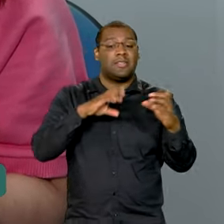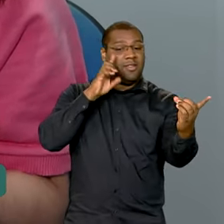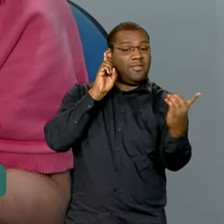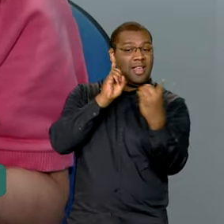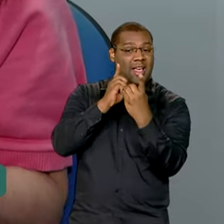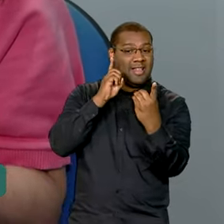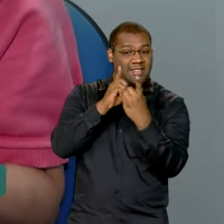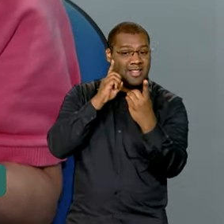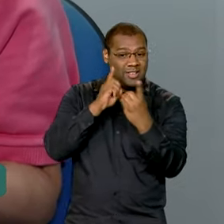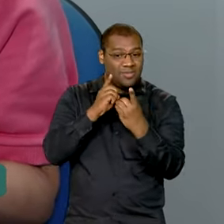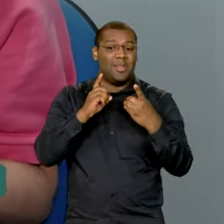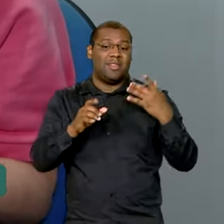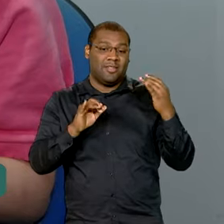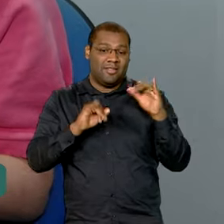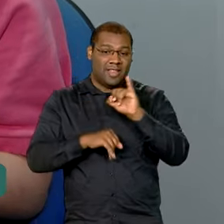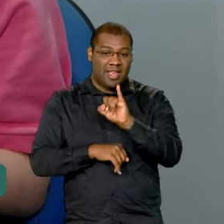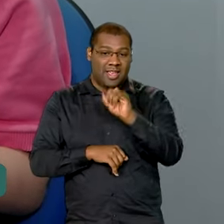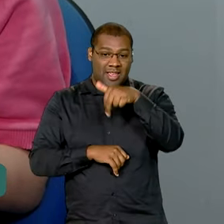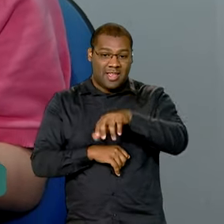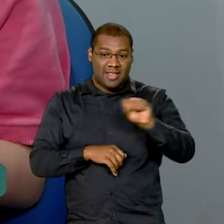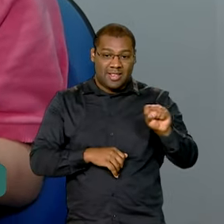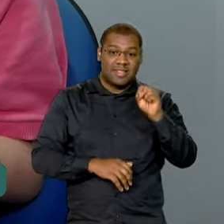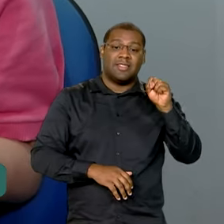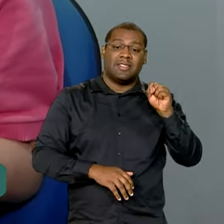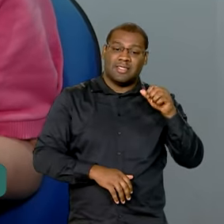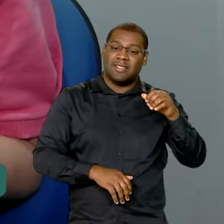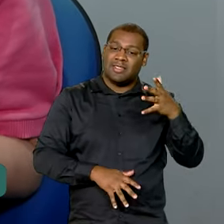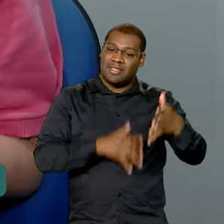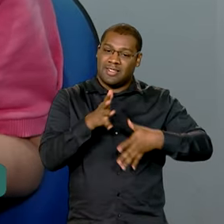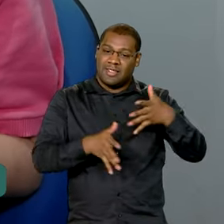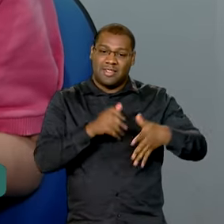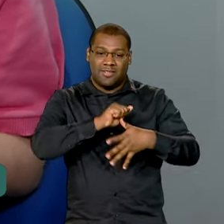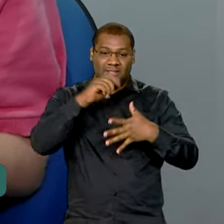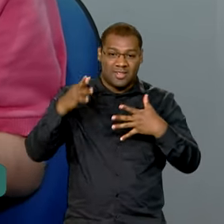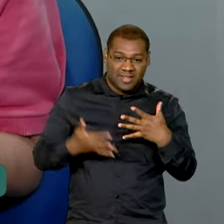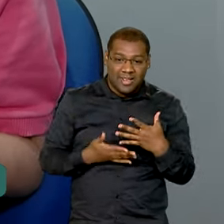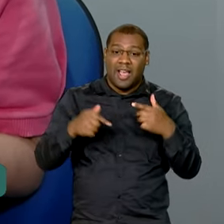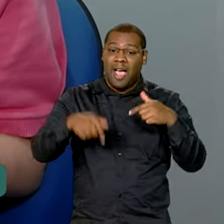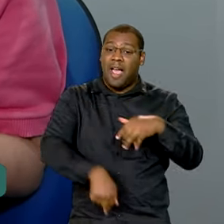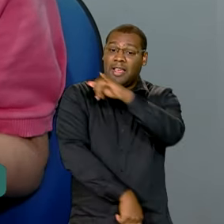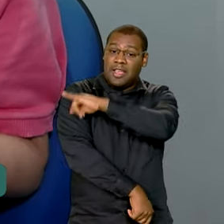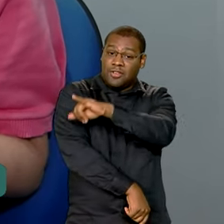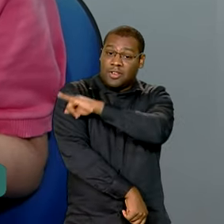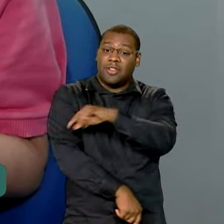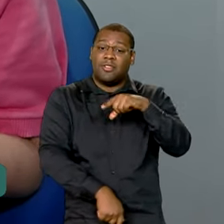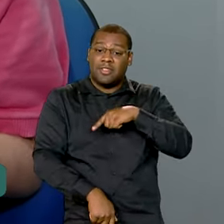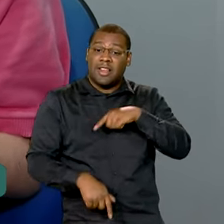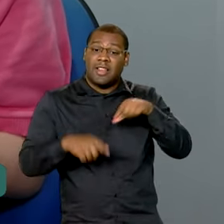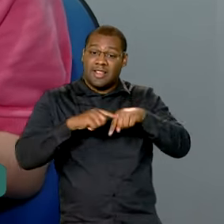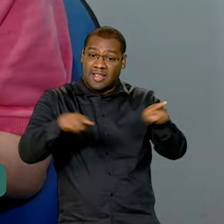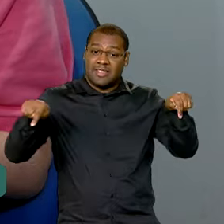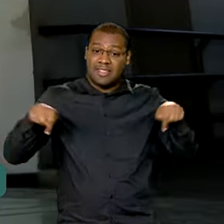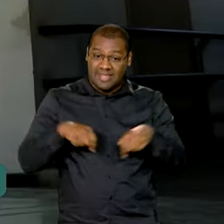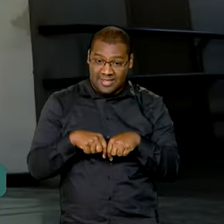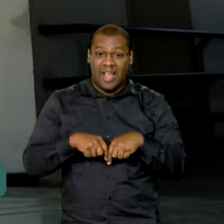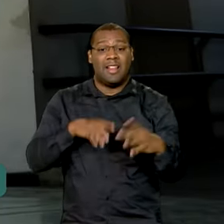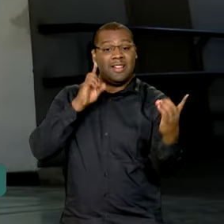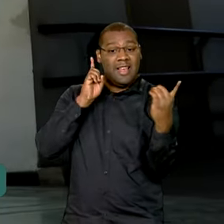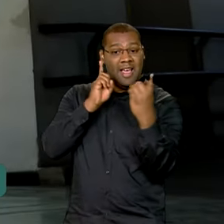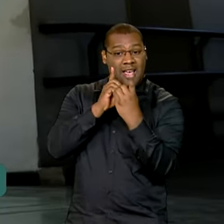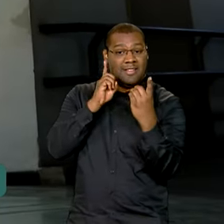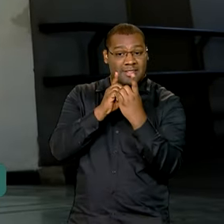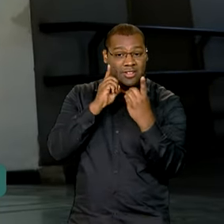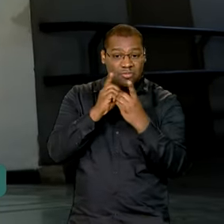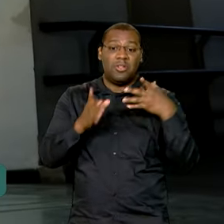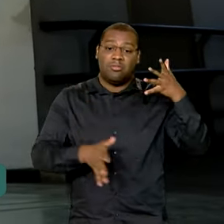de sinais. Esta agência, no Rio de Janeiro, é uma das unidades que tem uma sala preparada para o atendimento. Desde o